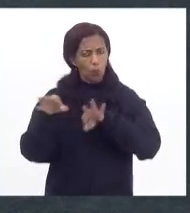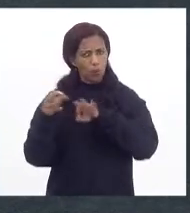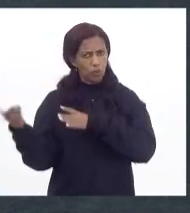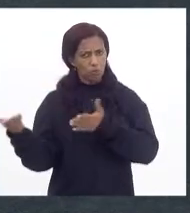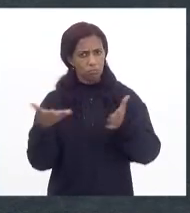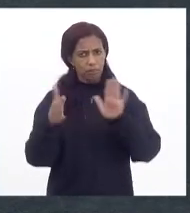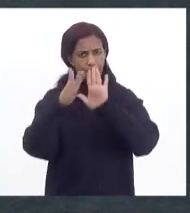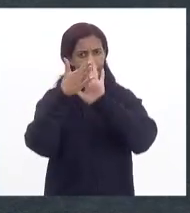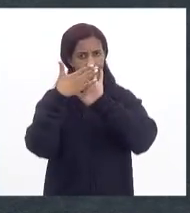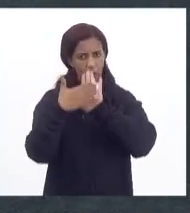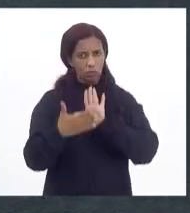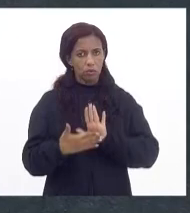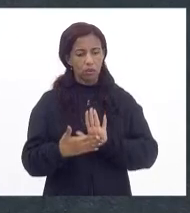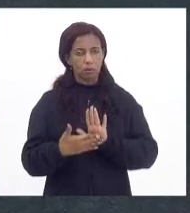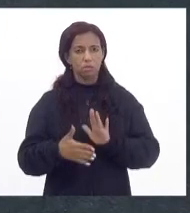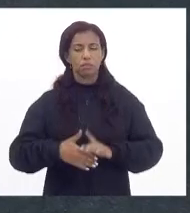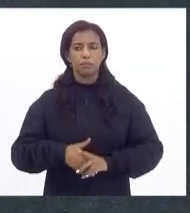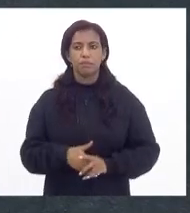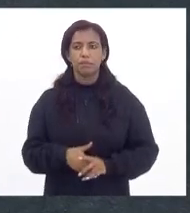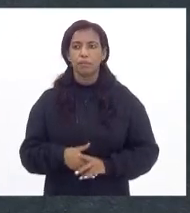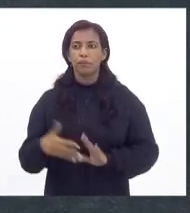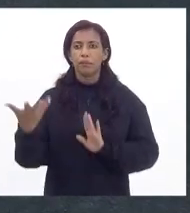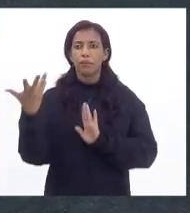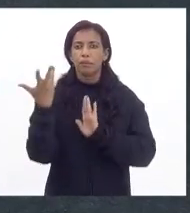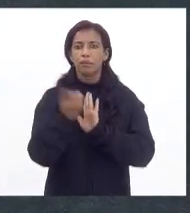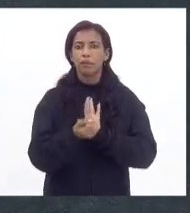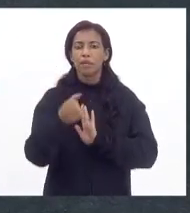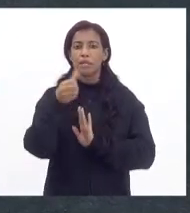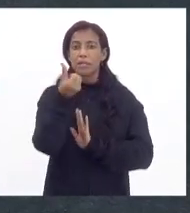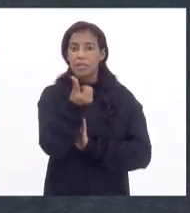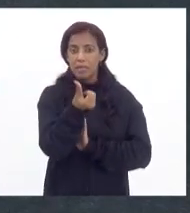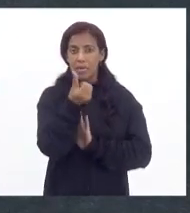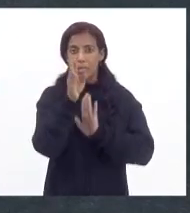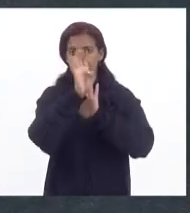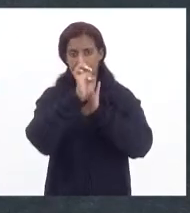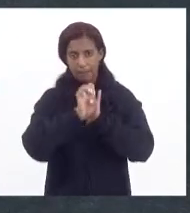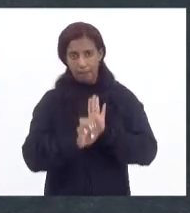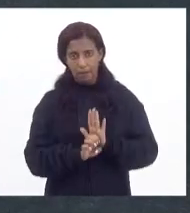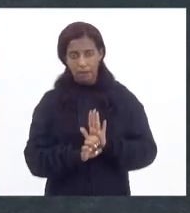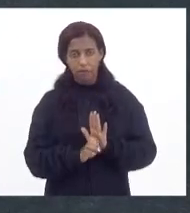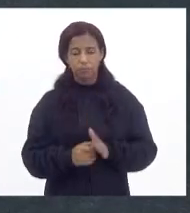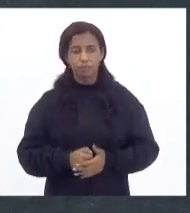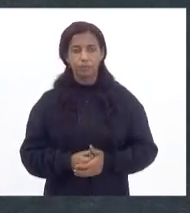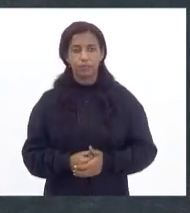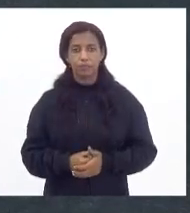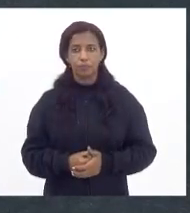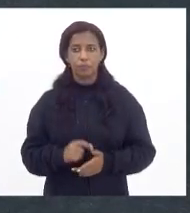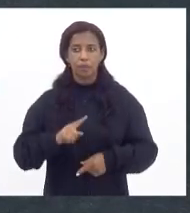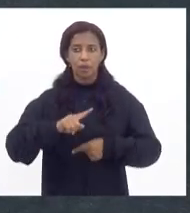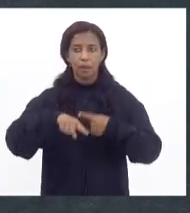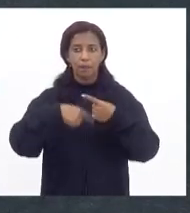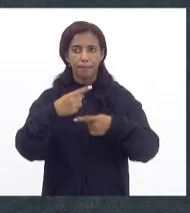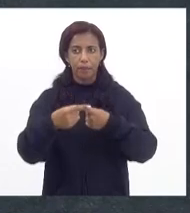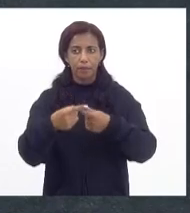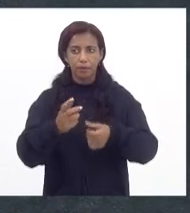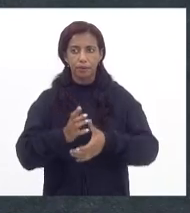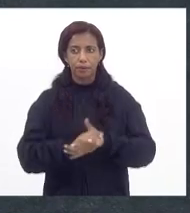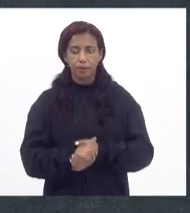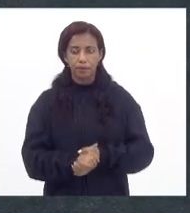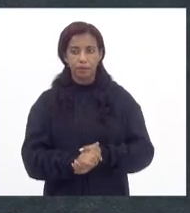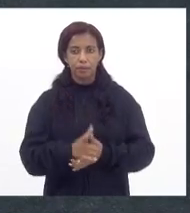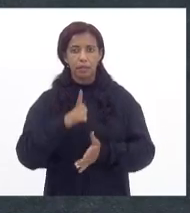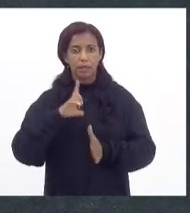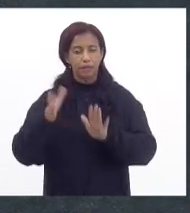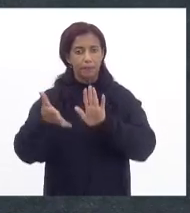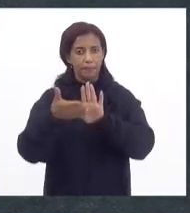à pauta, recebeu seis emendas e, após, teve